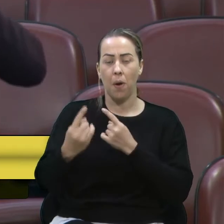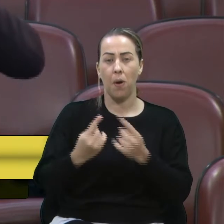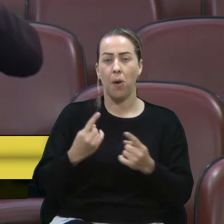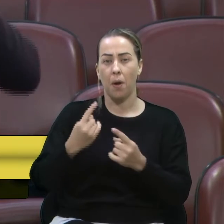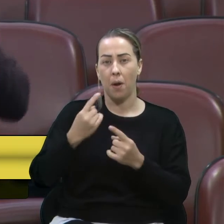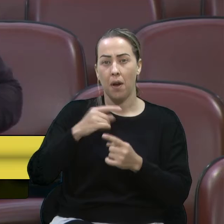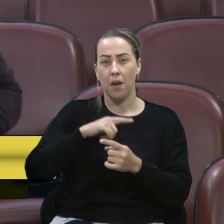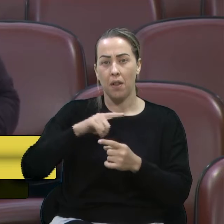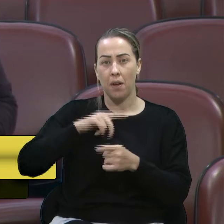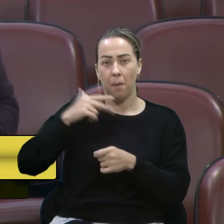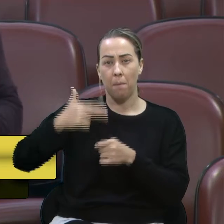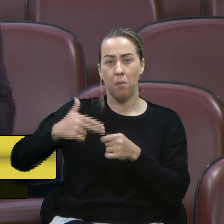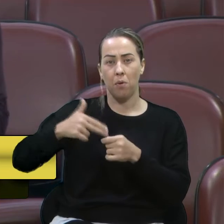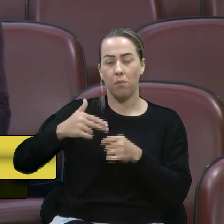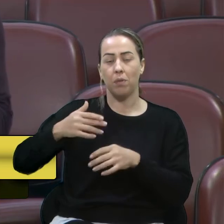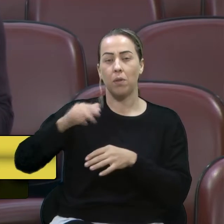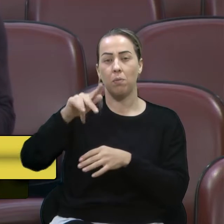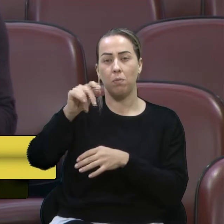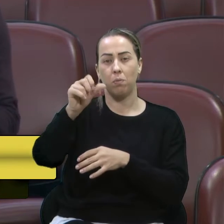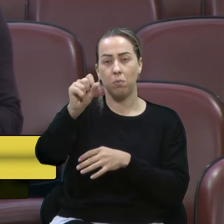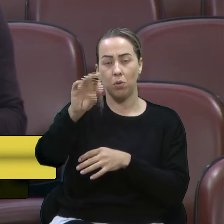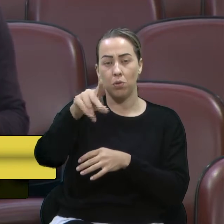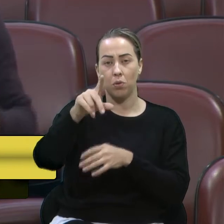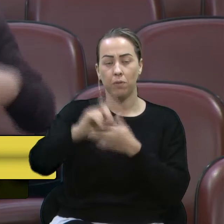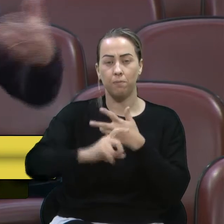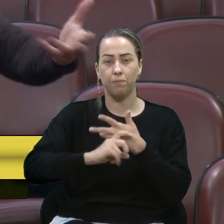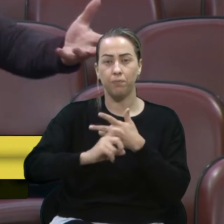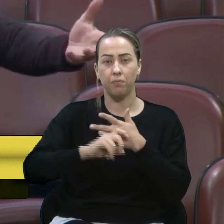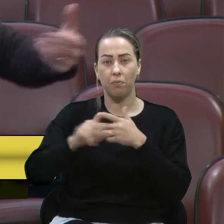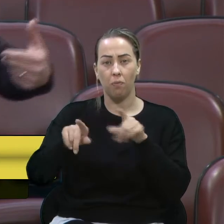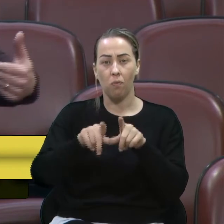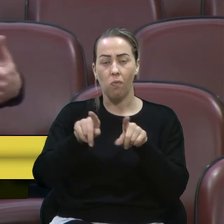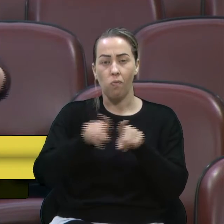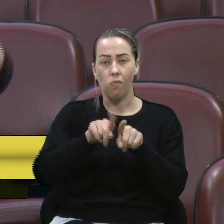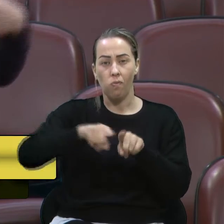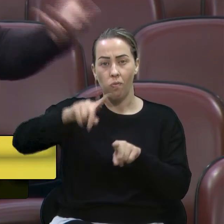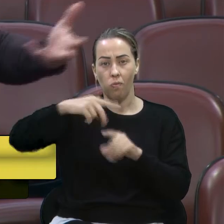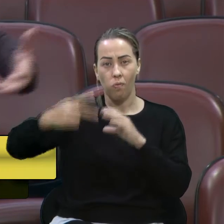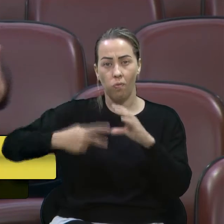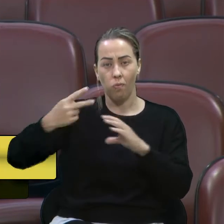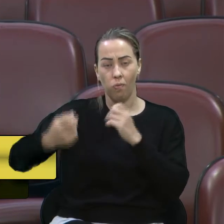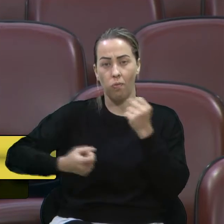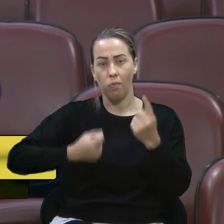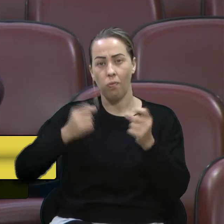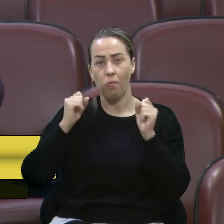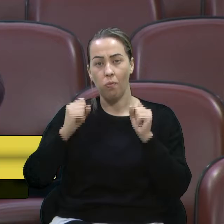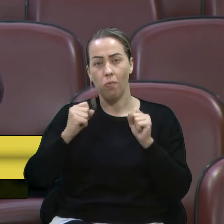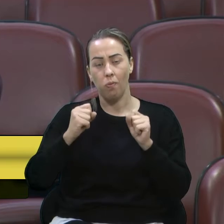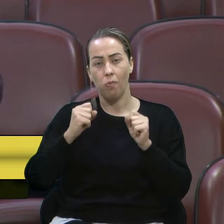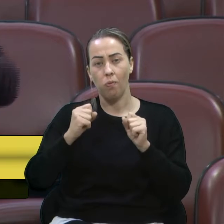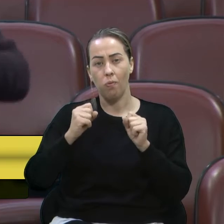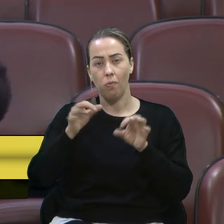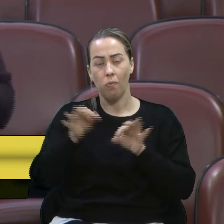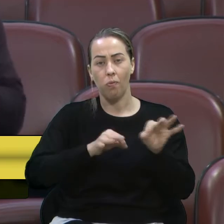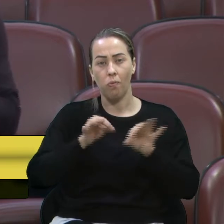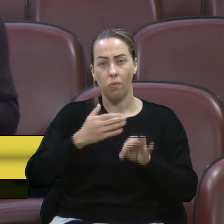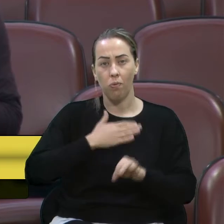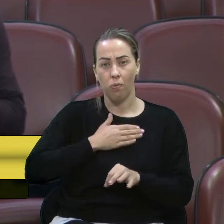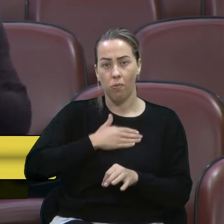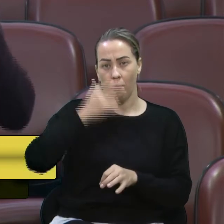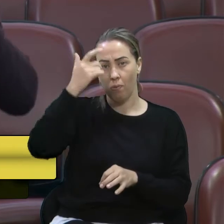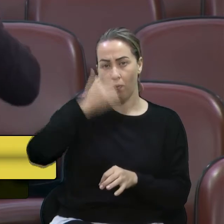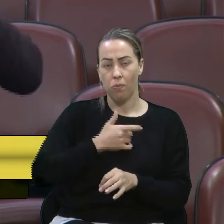UBS, um ponto de vacinação, que o executivo, e até a Câmara, nós vereadores, alguns podem se dispor, eu me